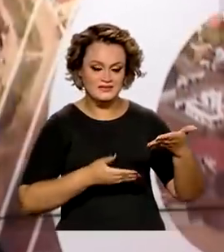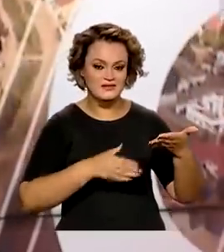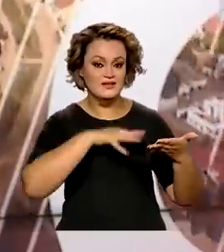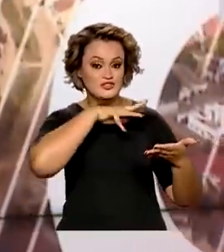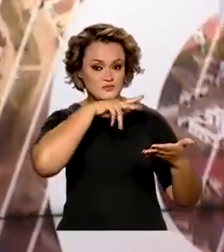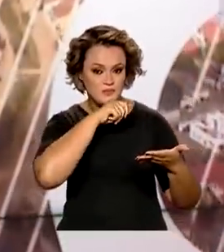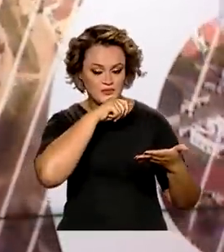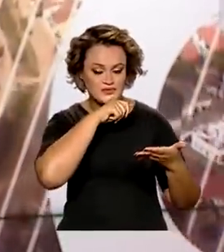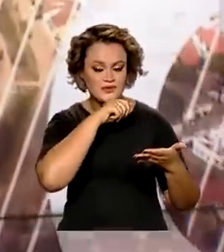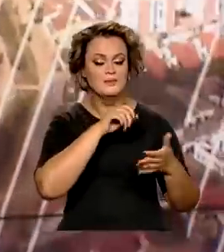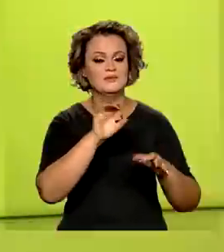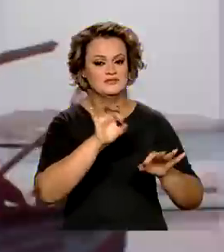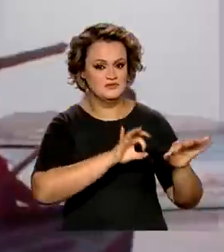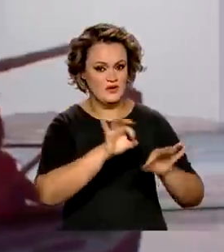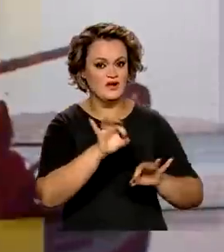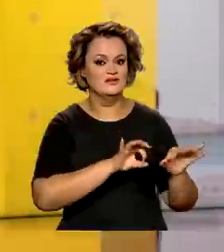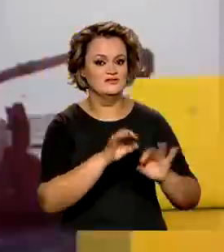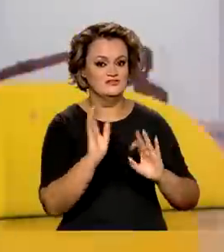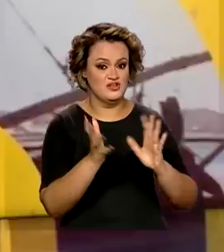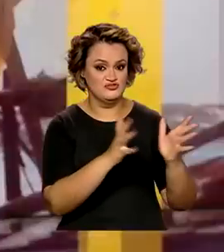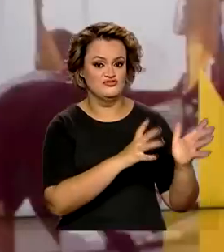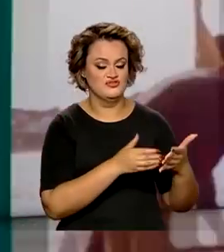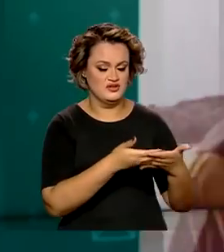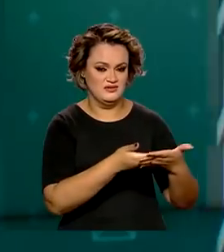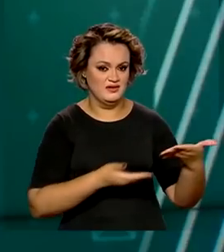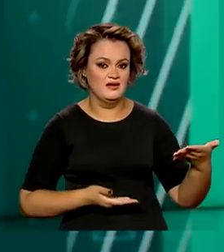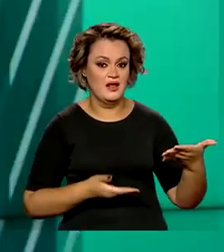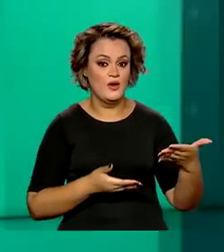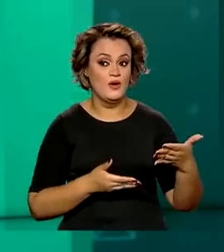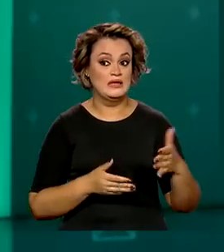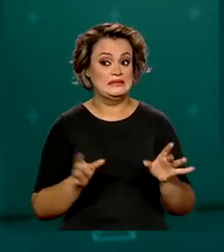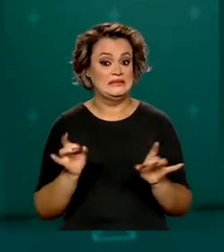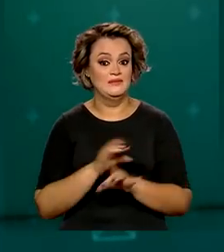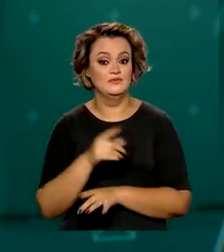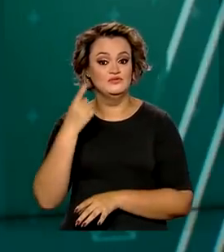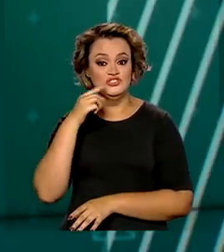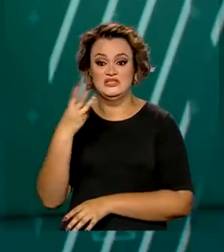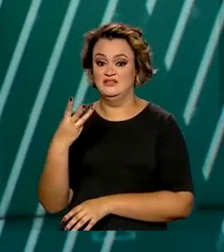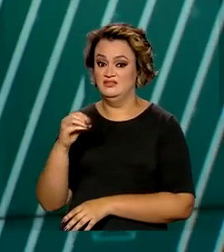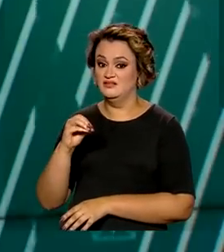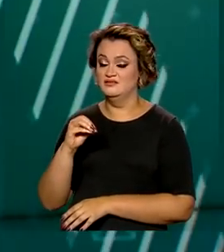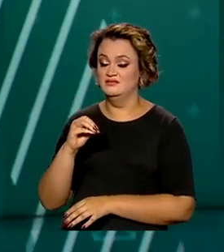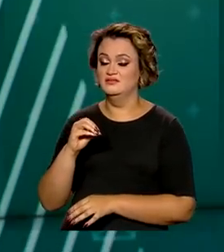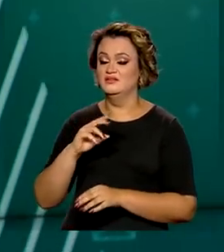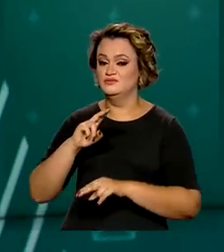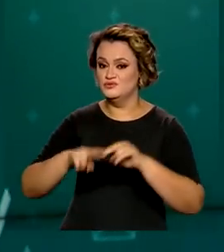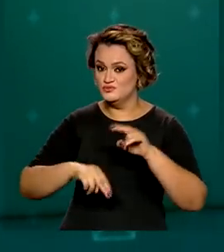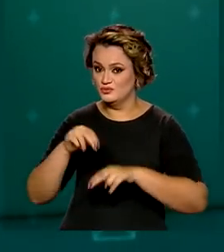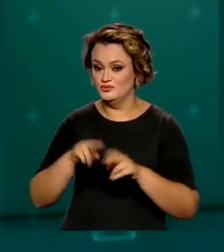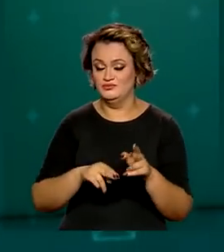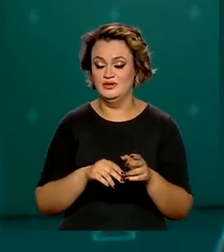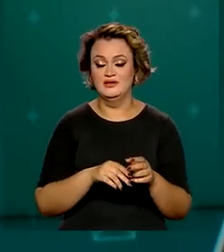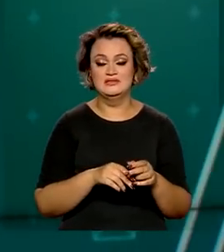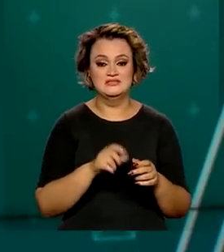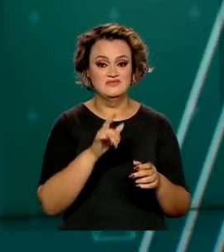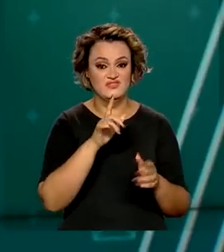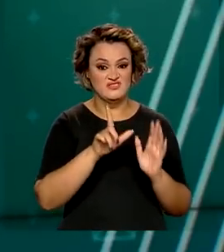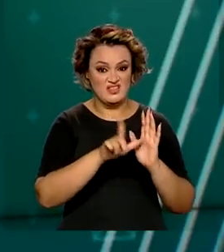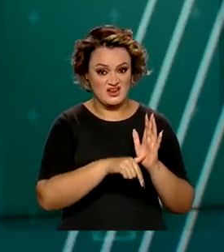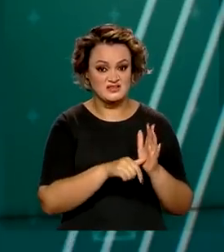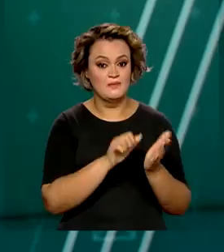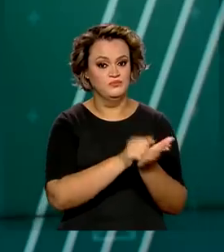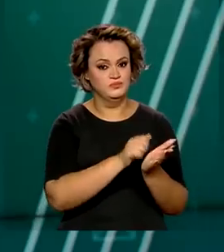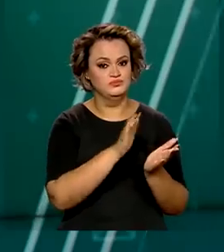precisam regularizar a situação com a Receita Federal. O prazo terminou no dia 30 de junho. Além da multa por atraso, quem não